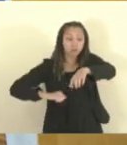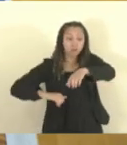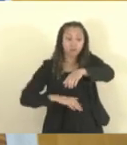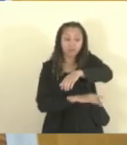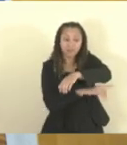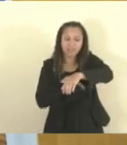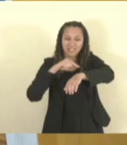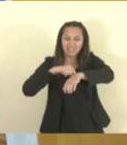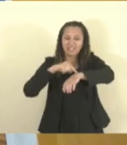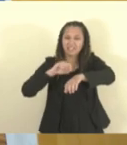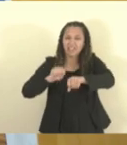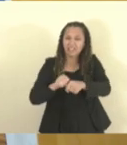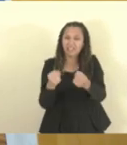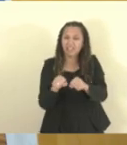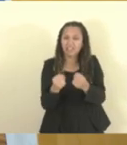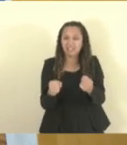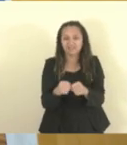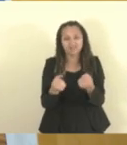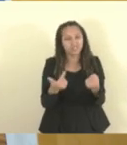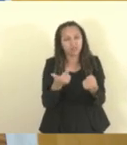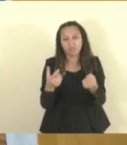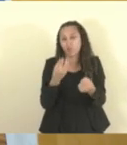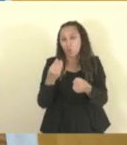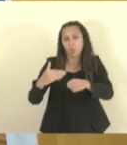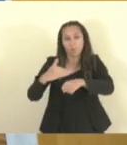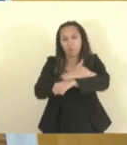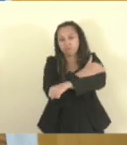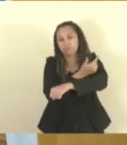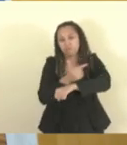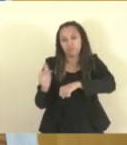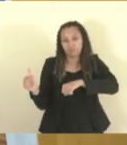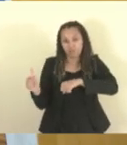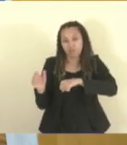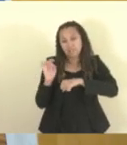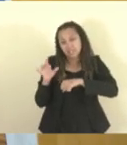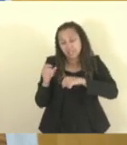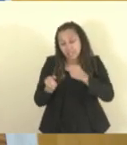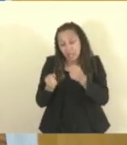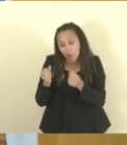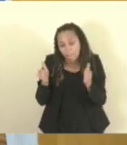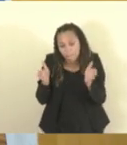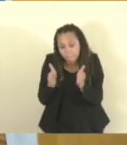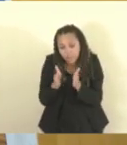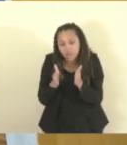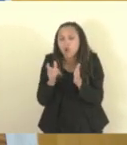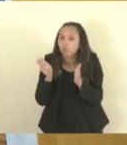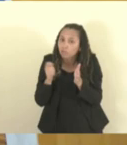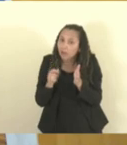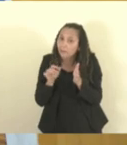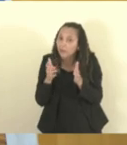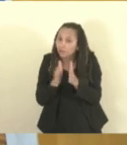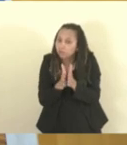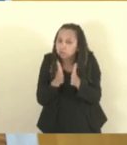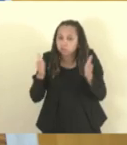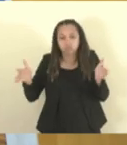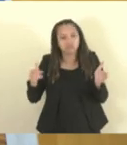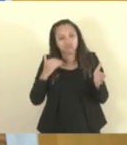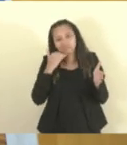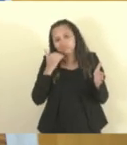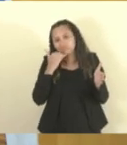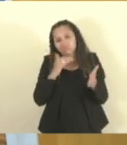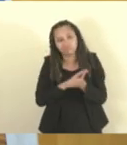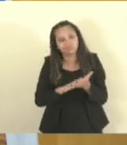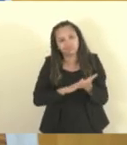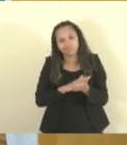e nós não temos passagem, a não ser por carro pequeno de uma forma bastante limitada. Pode colocar o outro vídeo, fazendo favor,